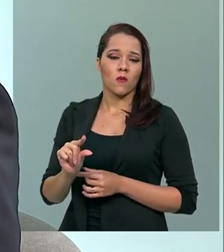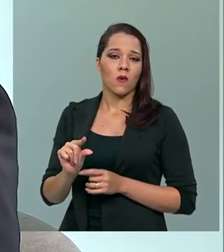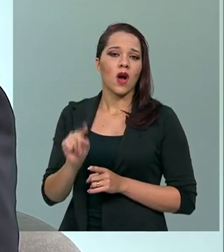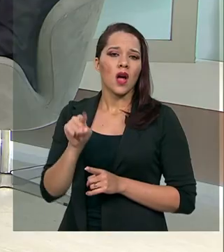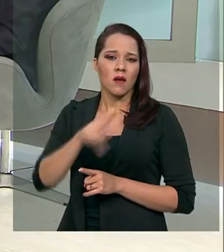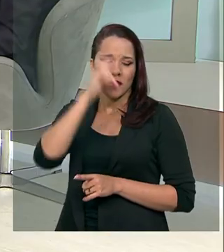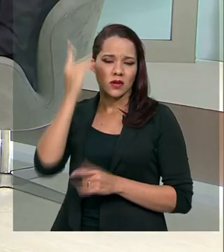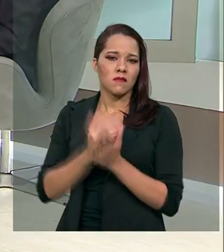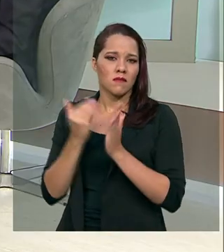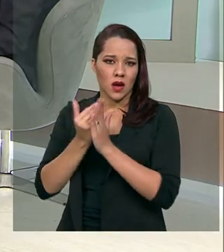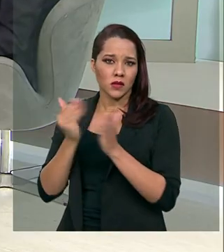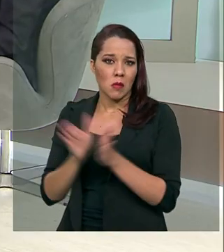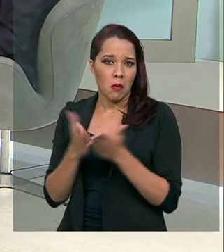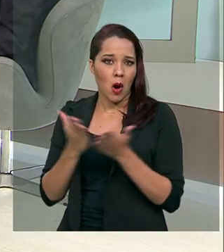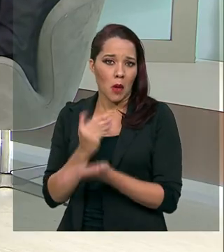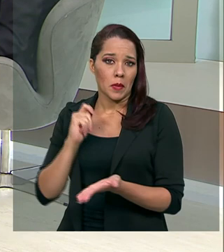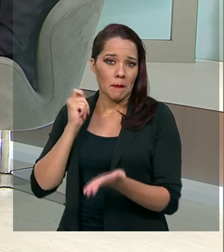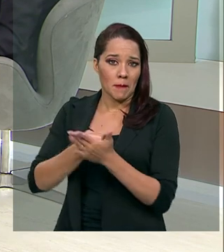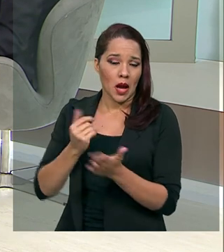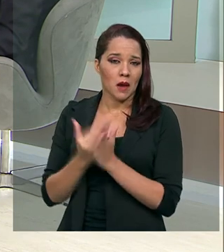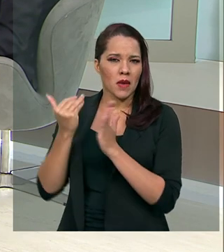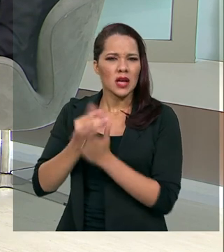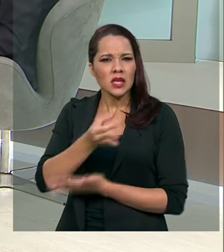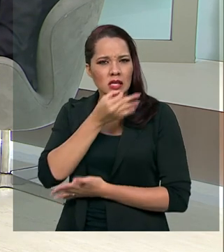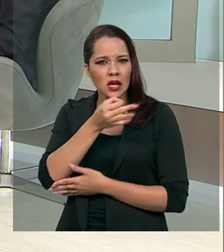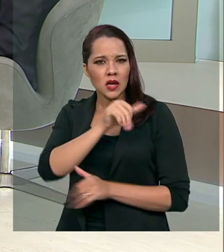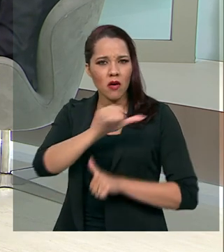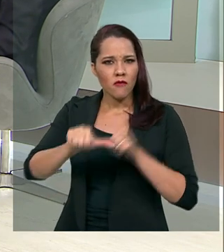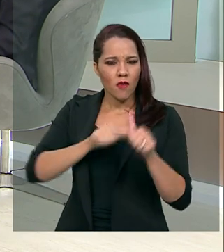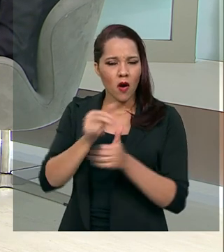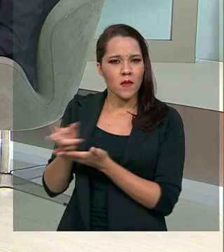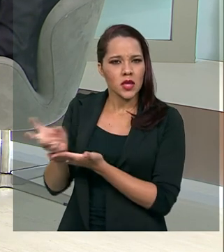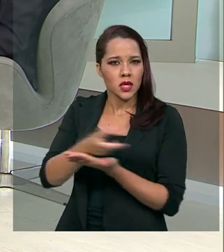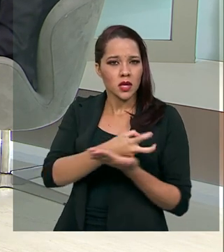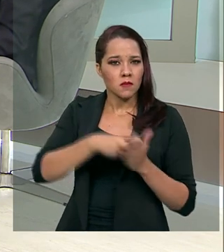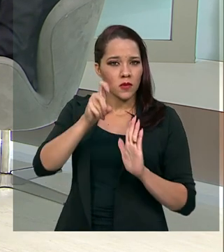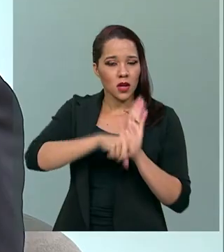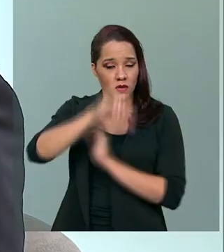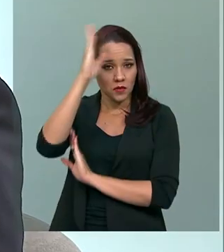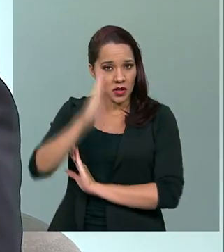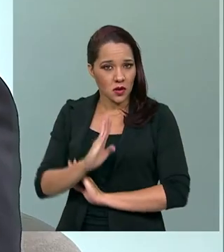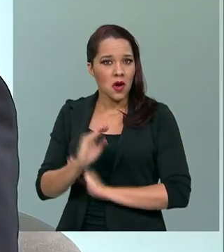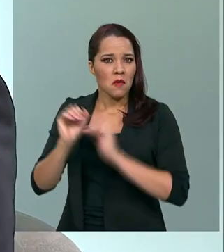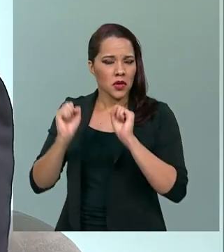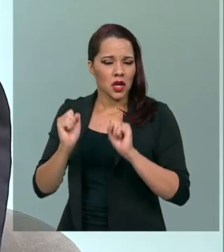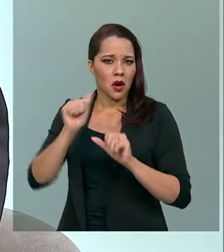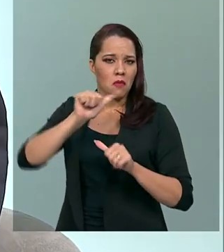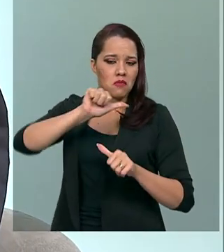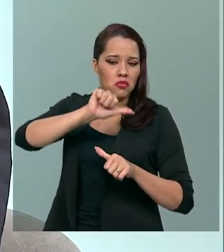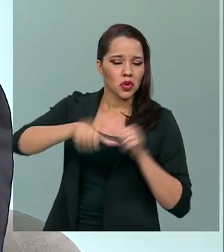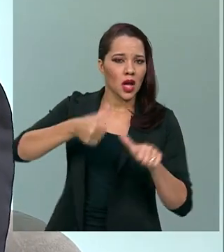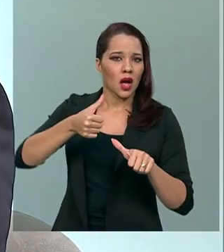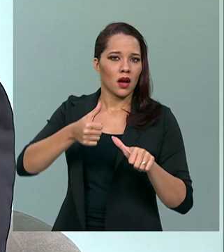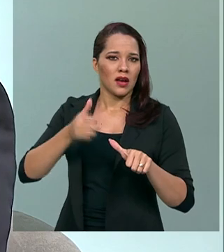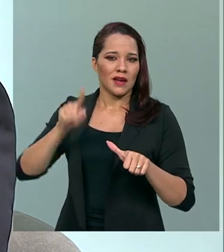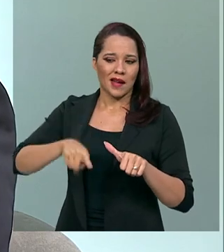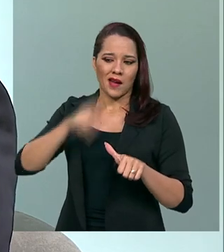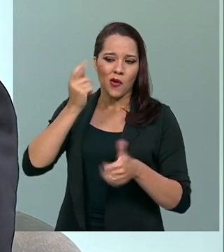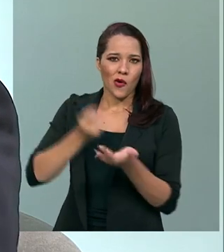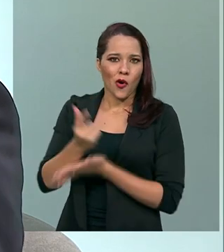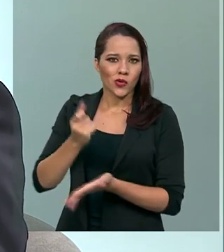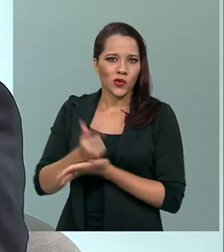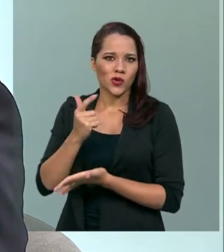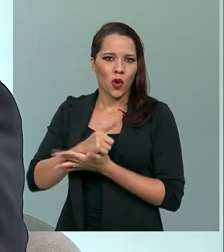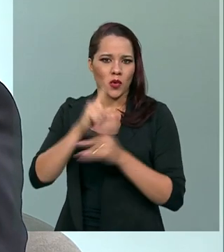pessoas mais pobres. O senhor acha que uma reforma tributária no Brasil, ela poderia deixar de tributar o consumo ou